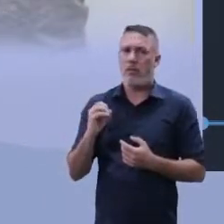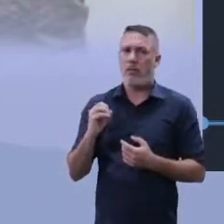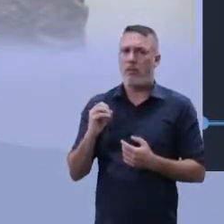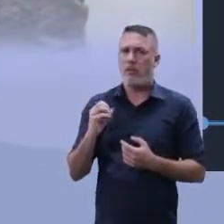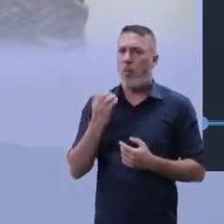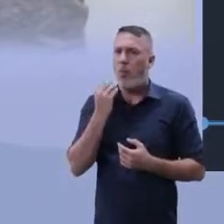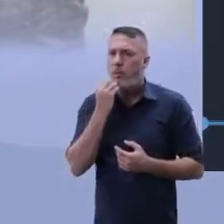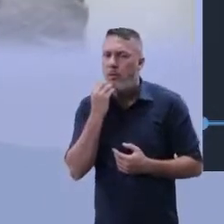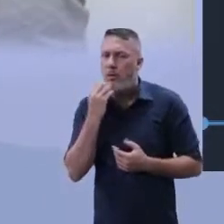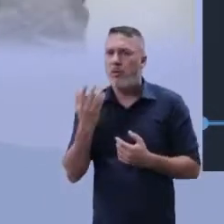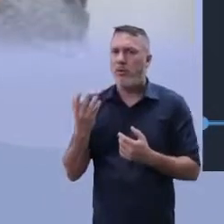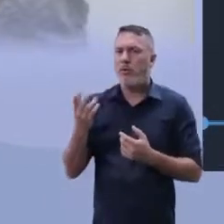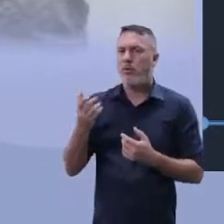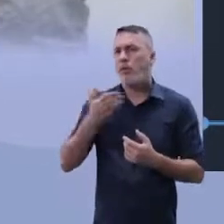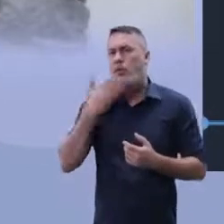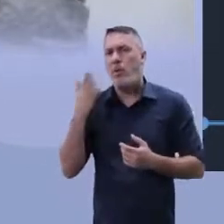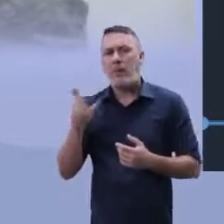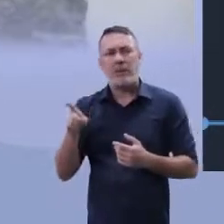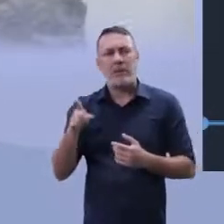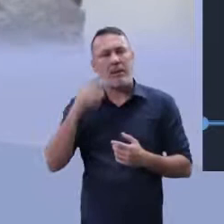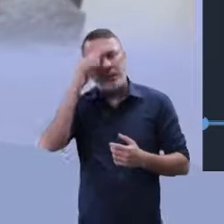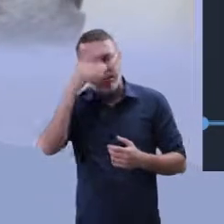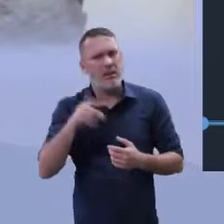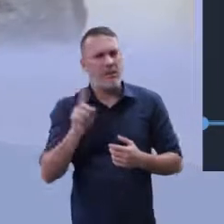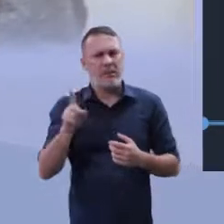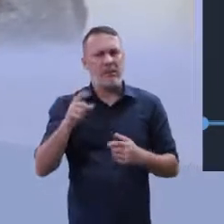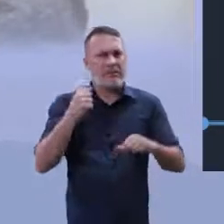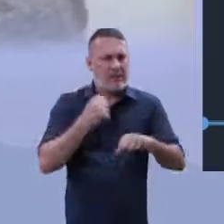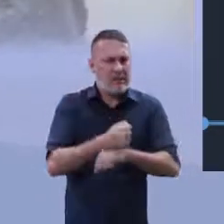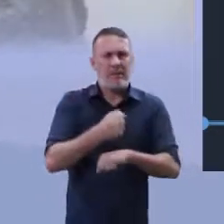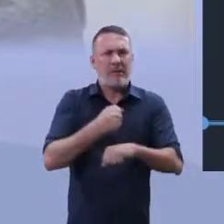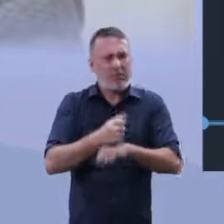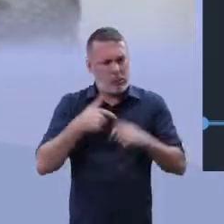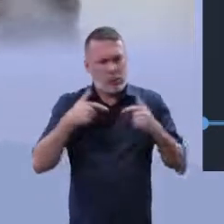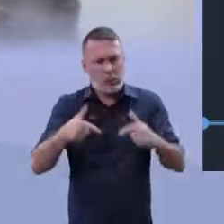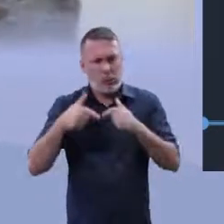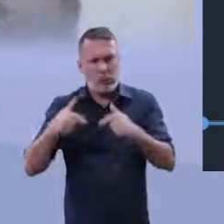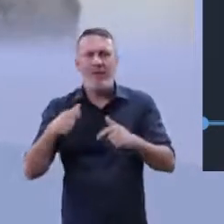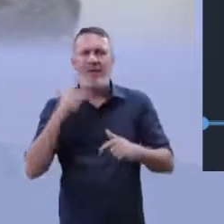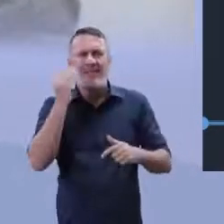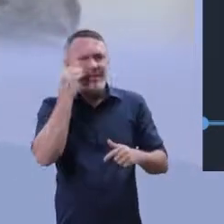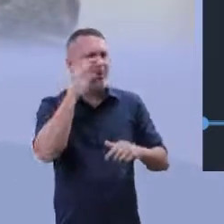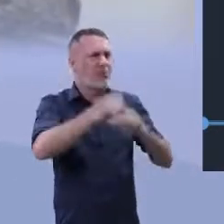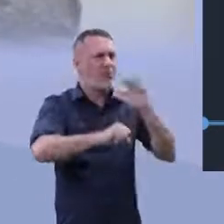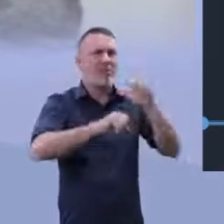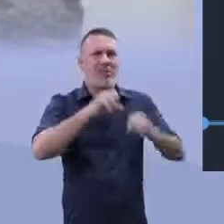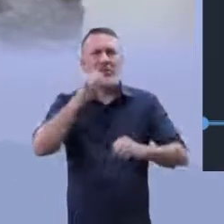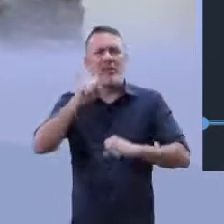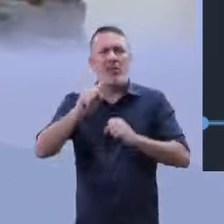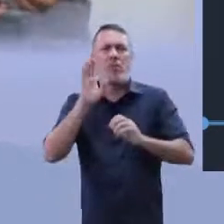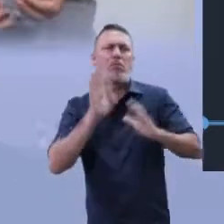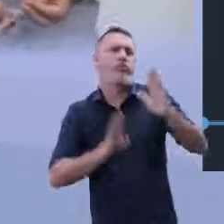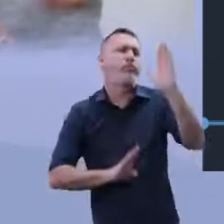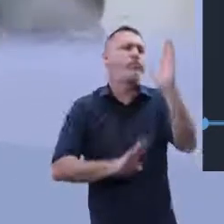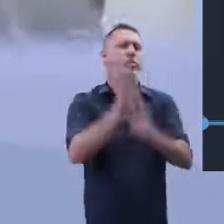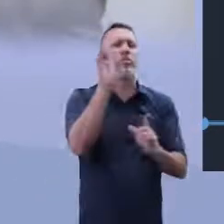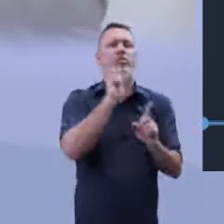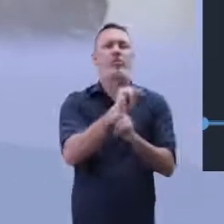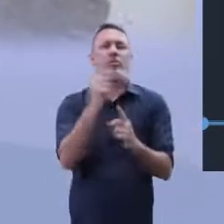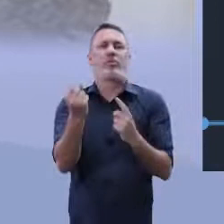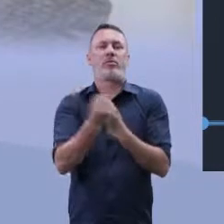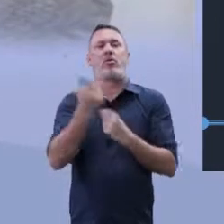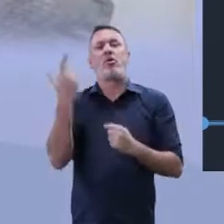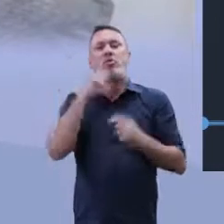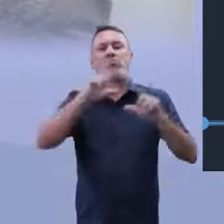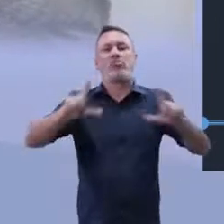teria todos os embates. Mas, mesmo assim, lutou, teve a perseverança de conquistar, de galgar um espaço na sociedade. E ele